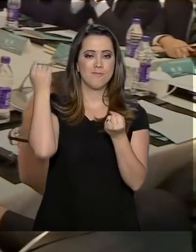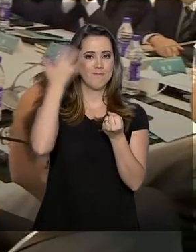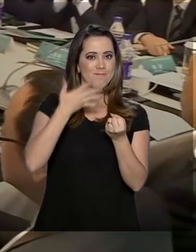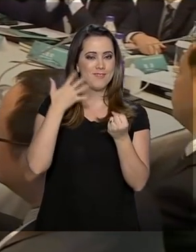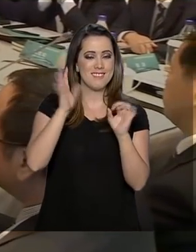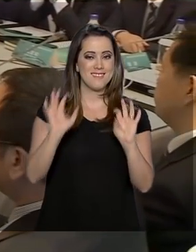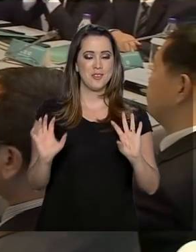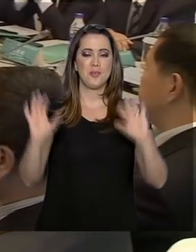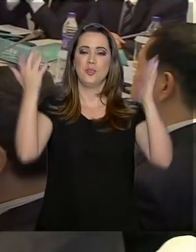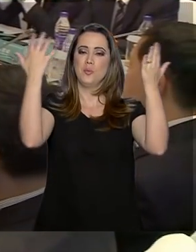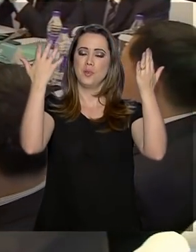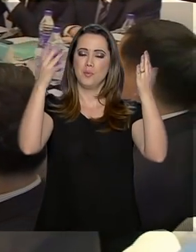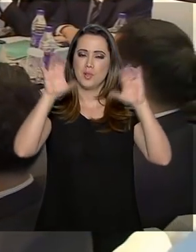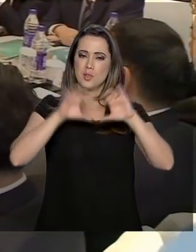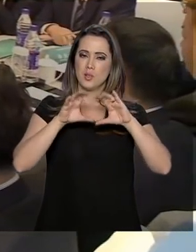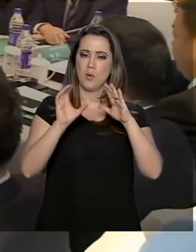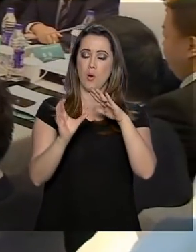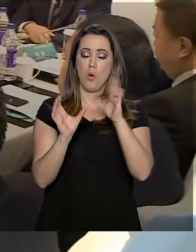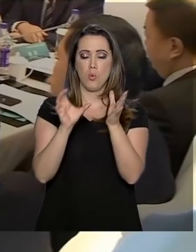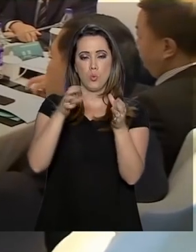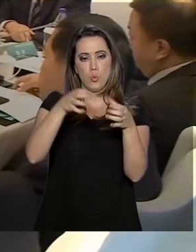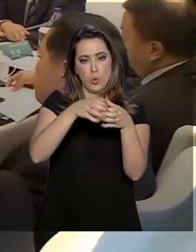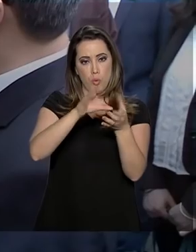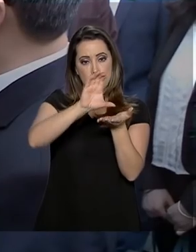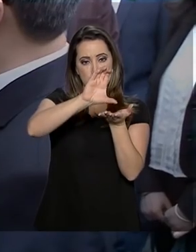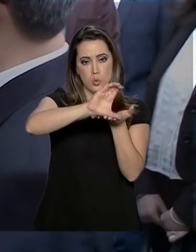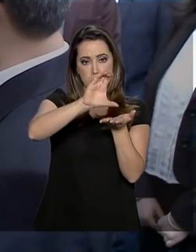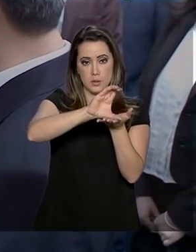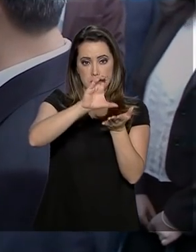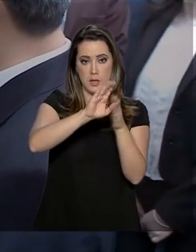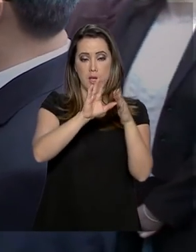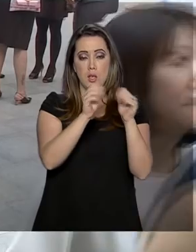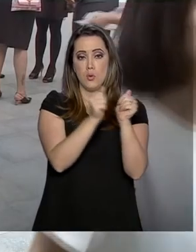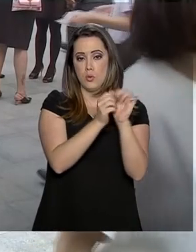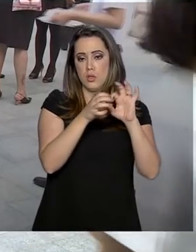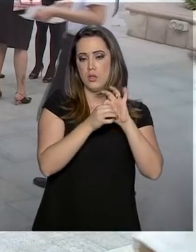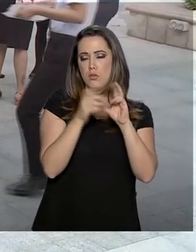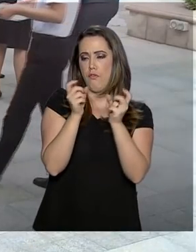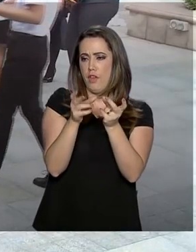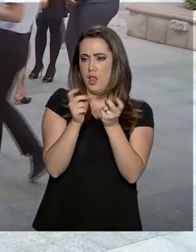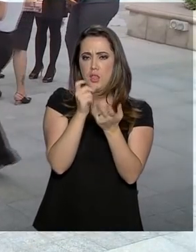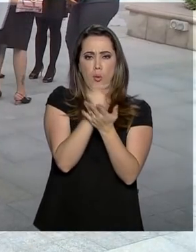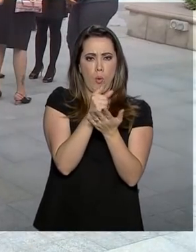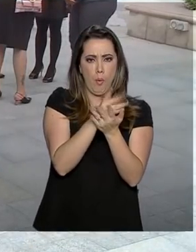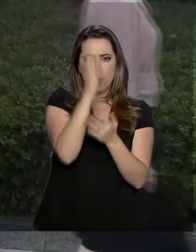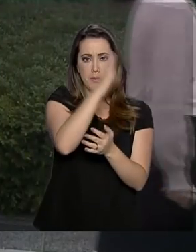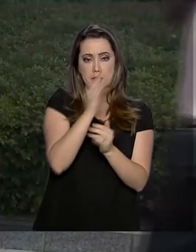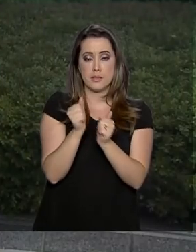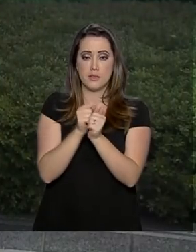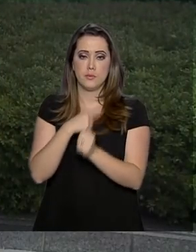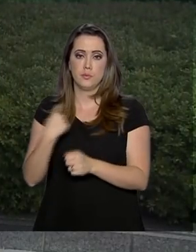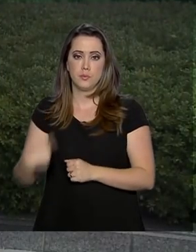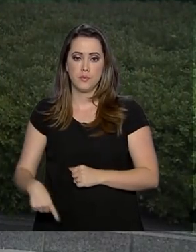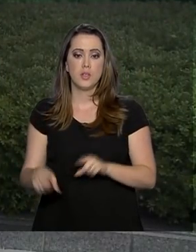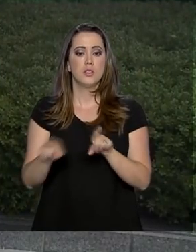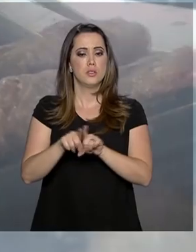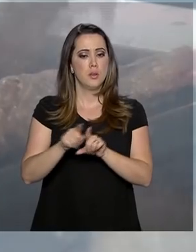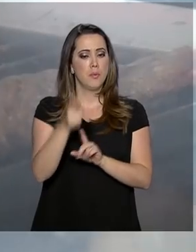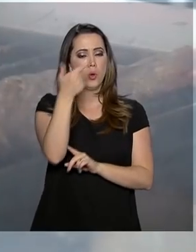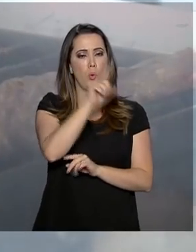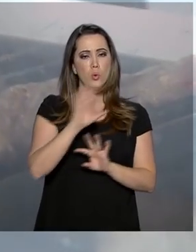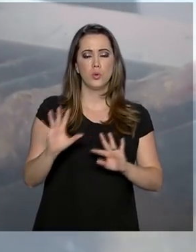15 anos do Conselho Empresarial Brasil e China. O vice-presidente também participou de um evento do Brazilian Beef,